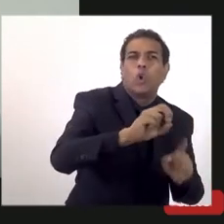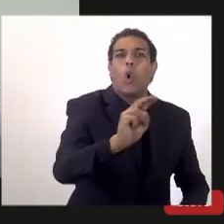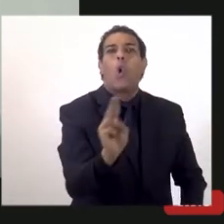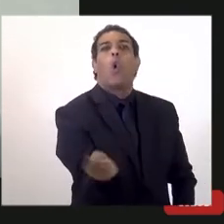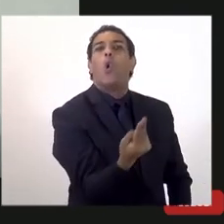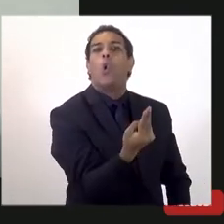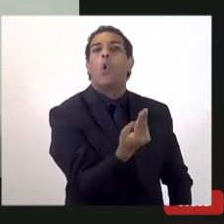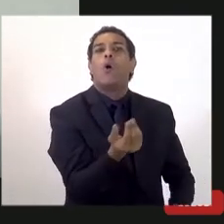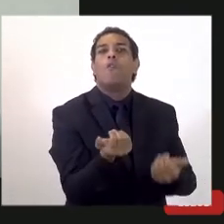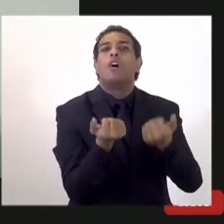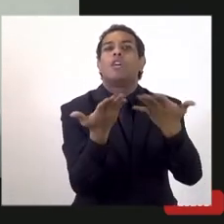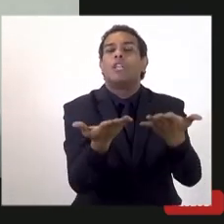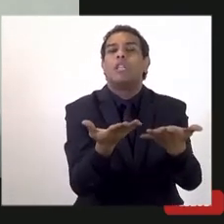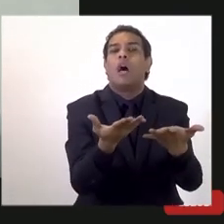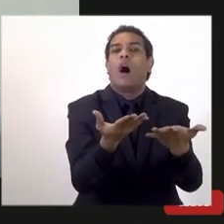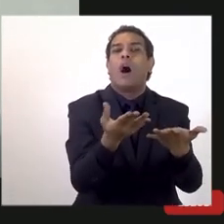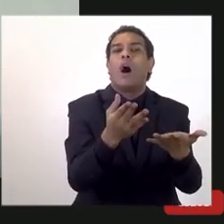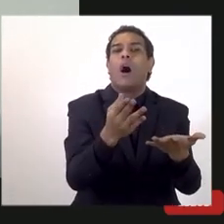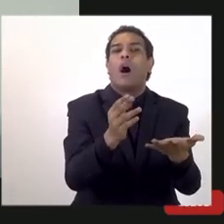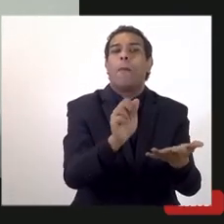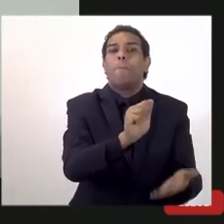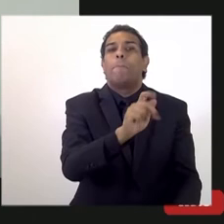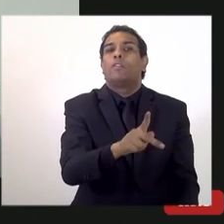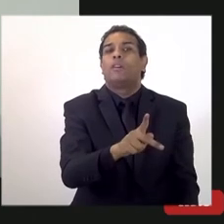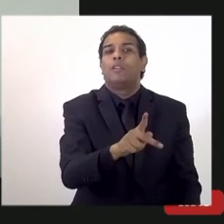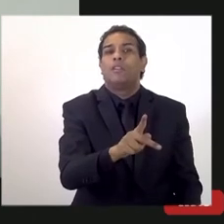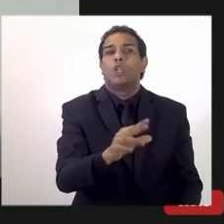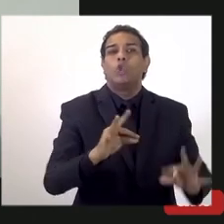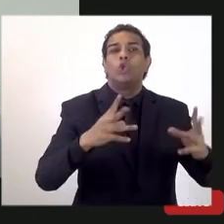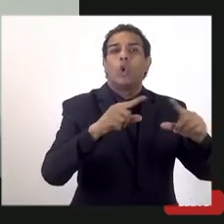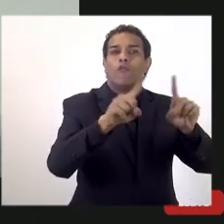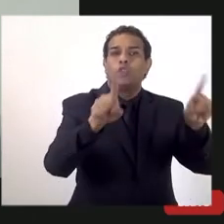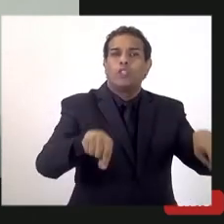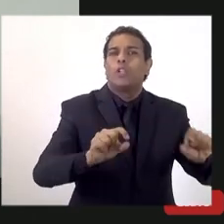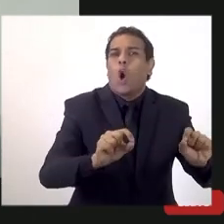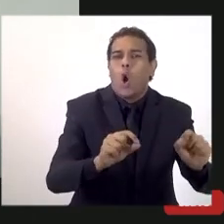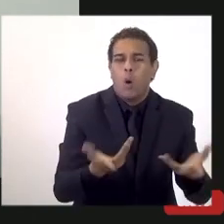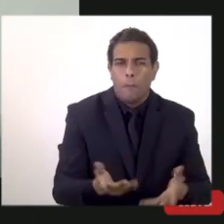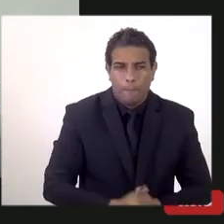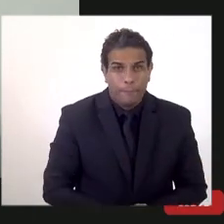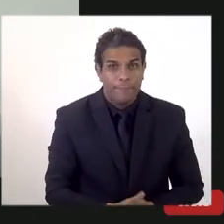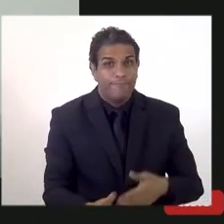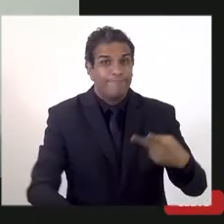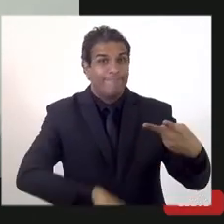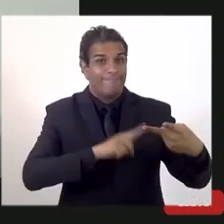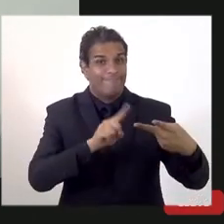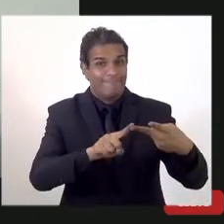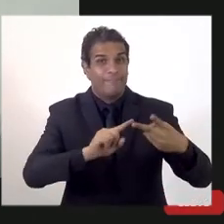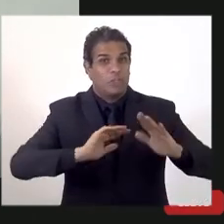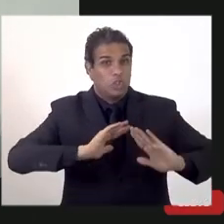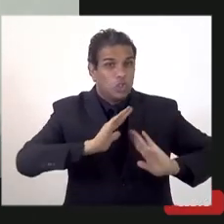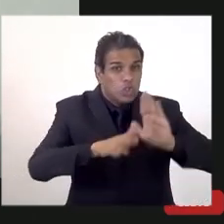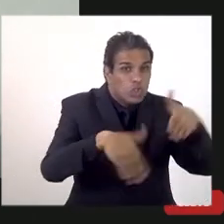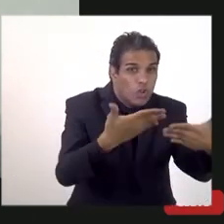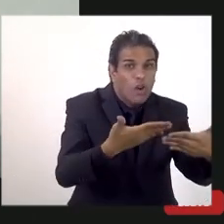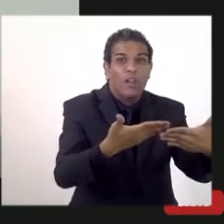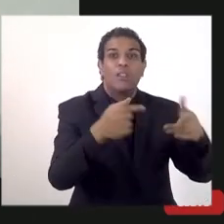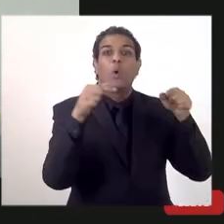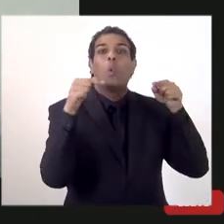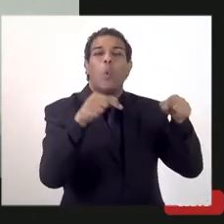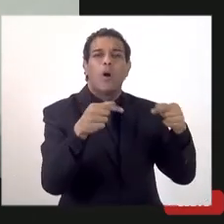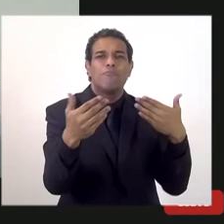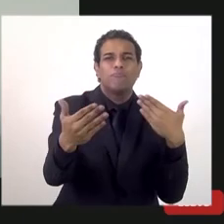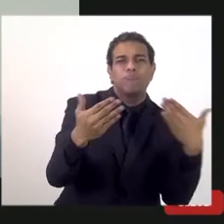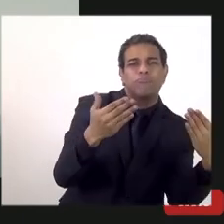fomento à poupança. E aí, com relação ao desenvolvimento, nos parece que é o